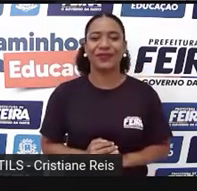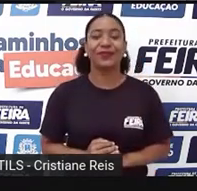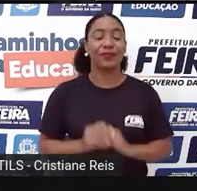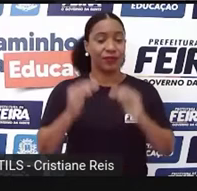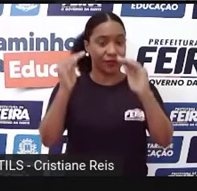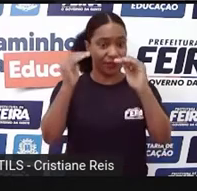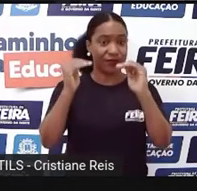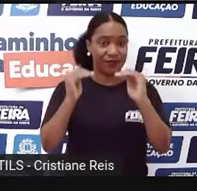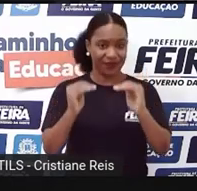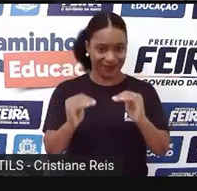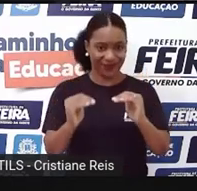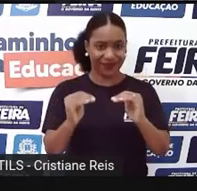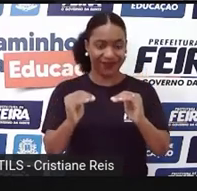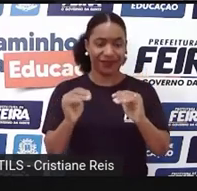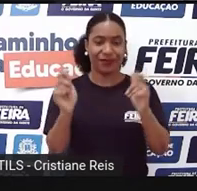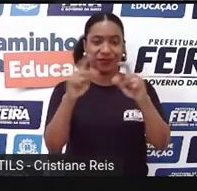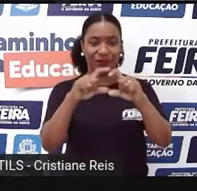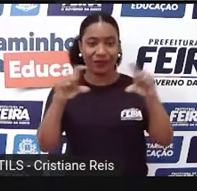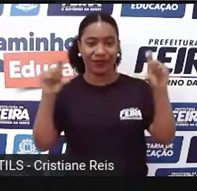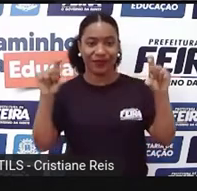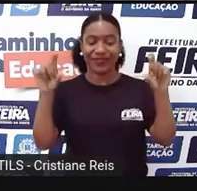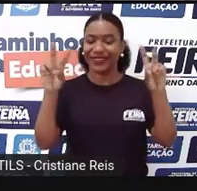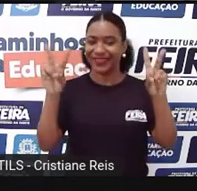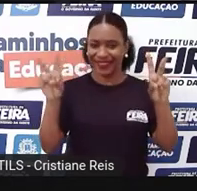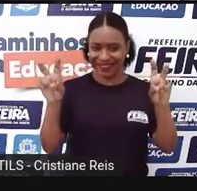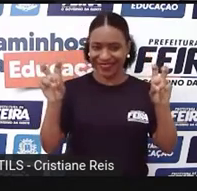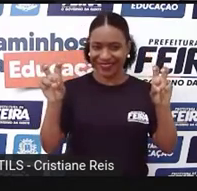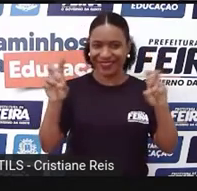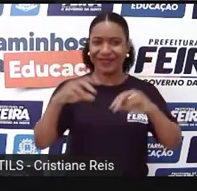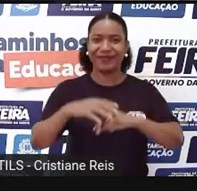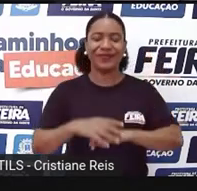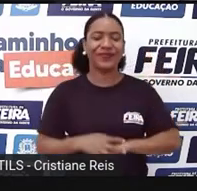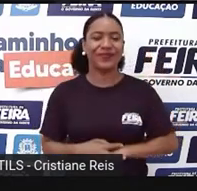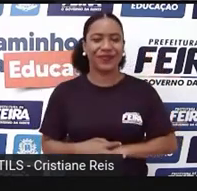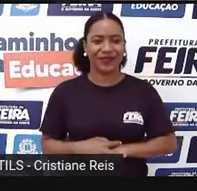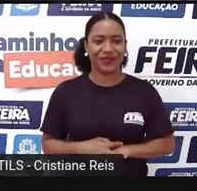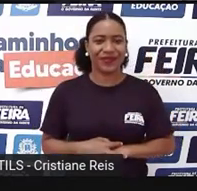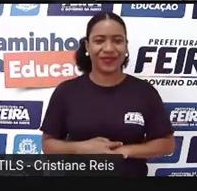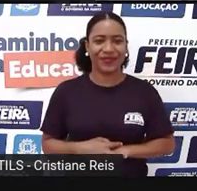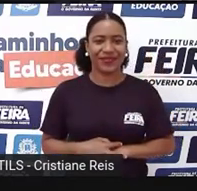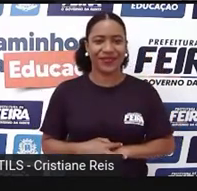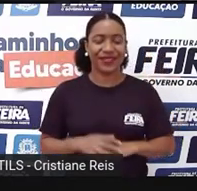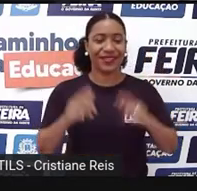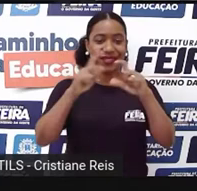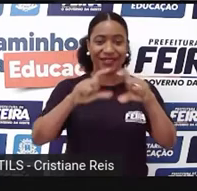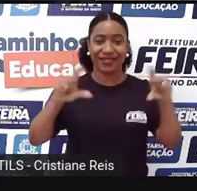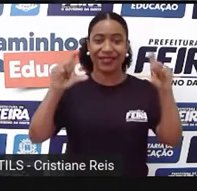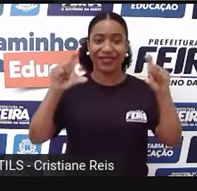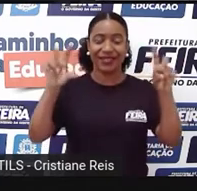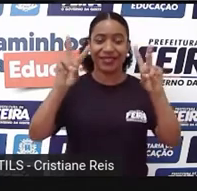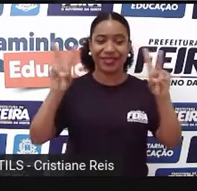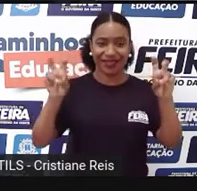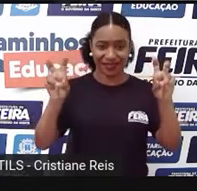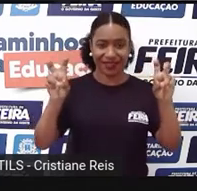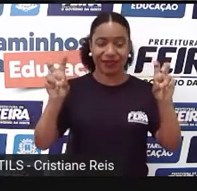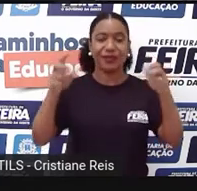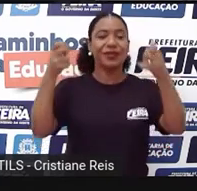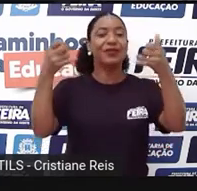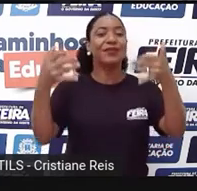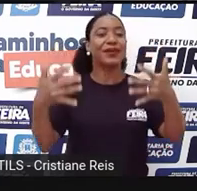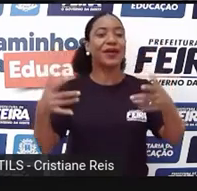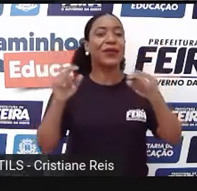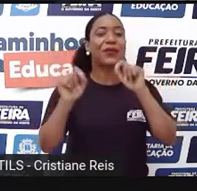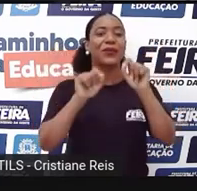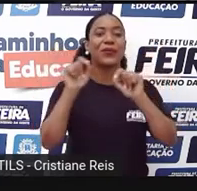Abaixo do cabeçalho, vamos especificar o tema, que é o tema de nossa aula de hoje, o assunto sobre o qual vamos